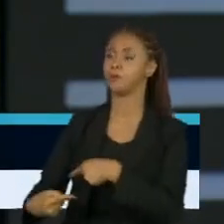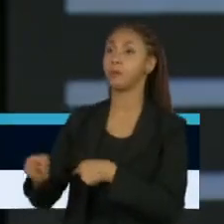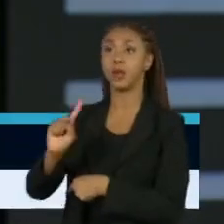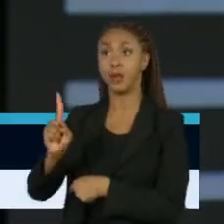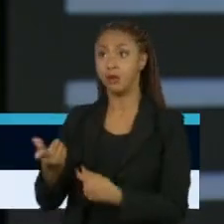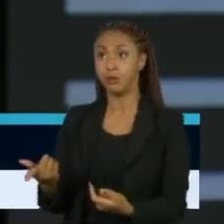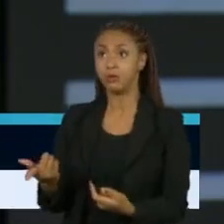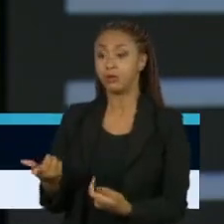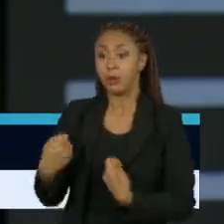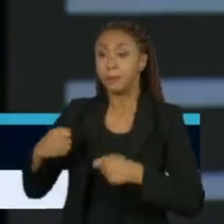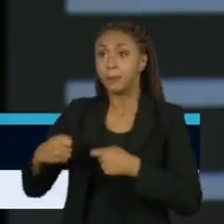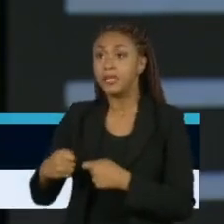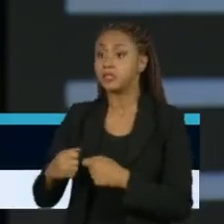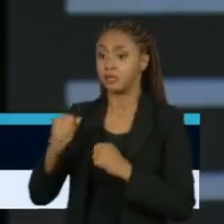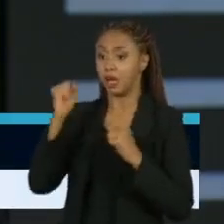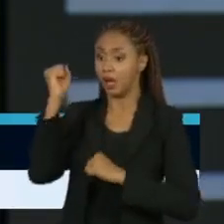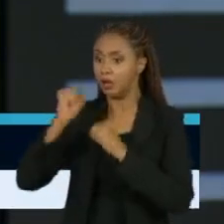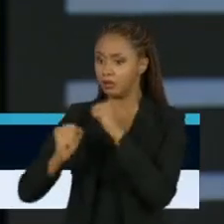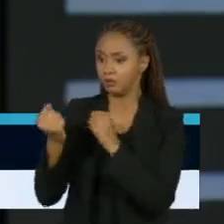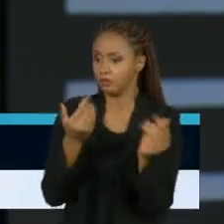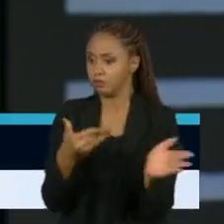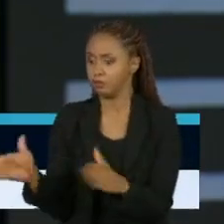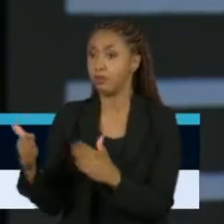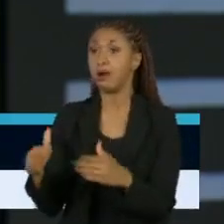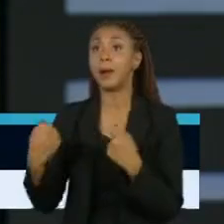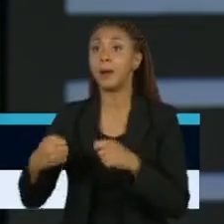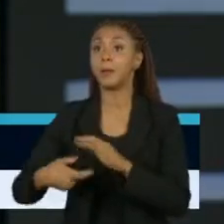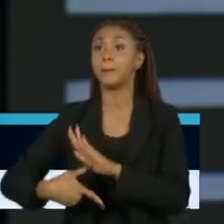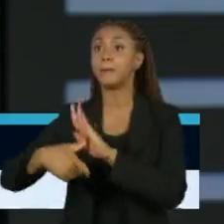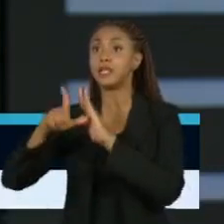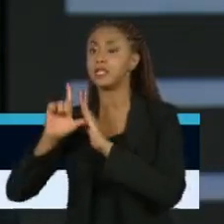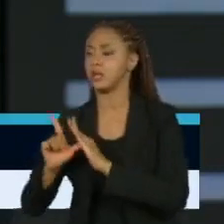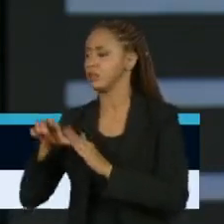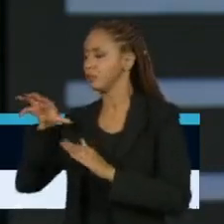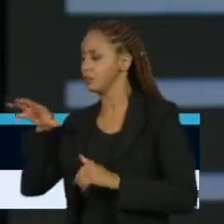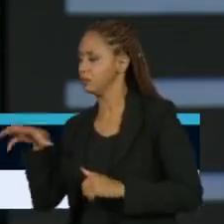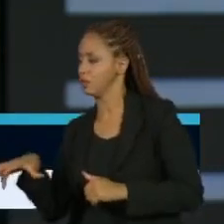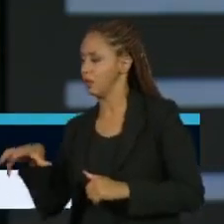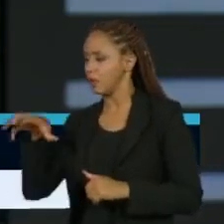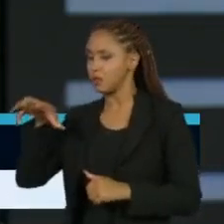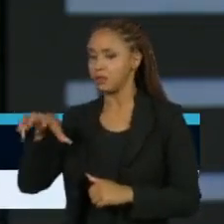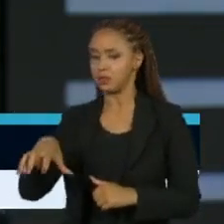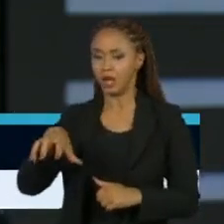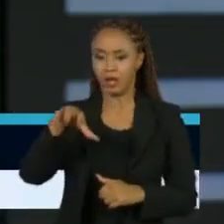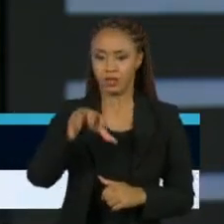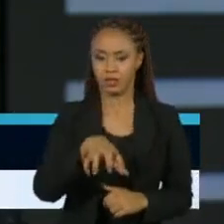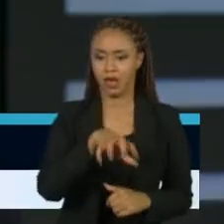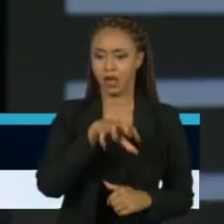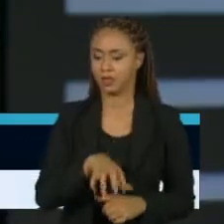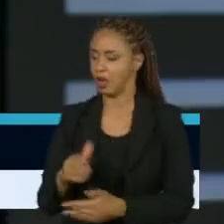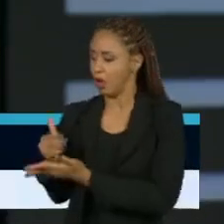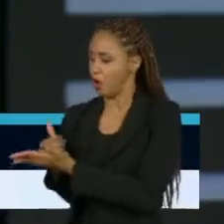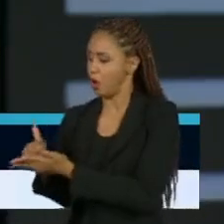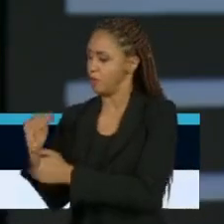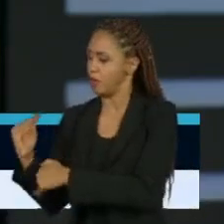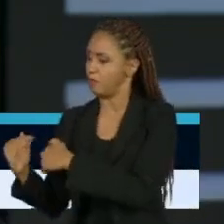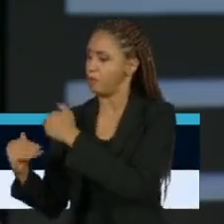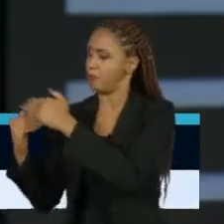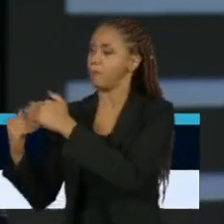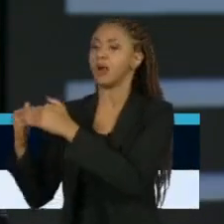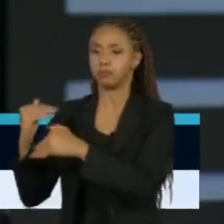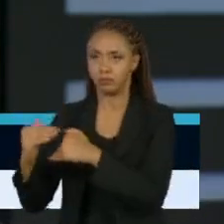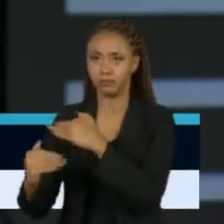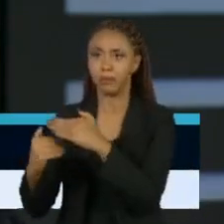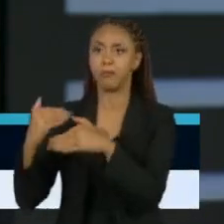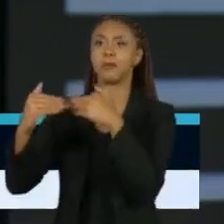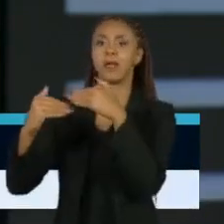indústria volte a produzir, todo um ciclo precisa voltar a se movimentar, a matéria prima precisa ser fornecida, os fórmulos precisam